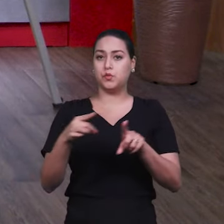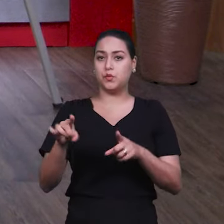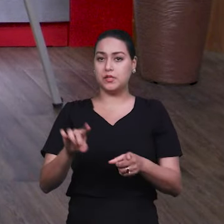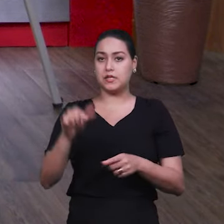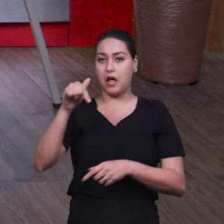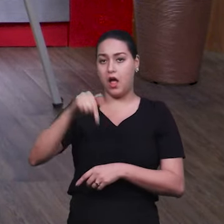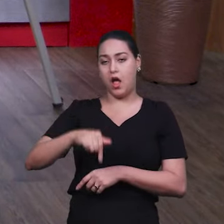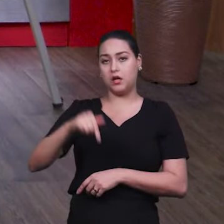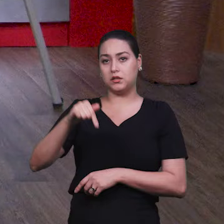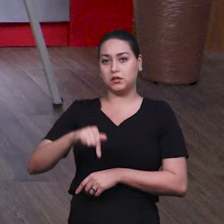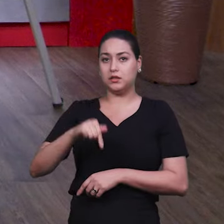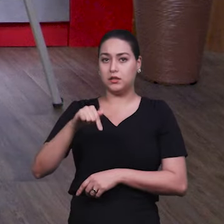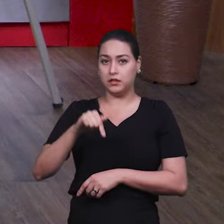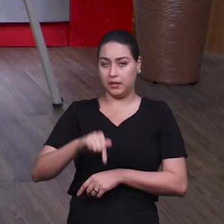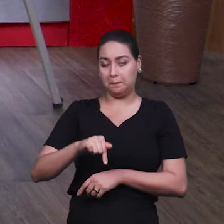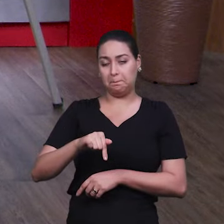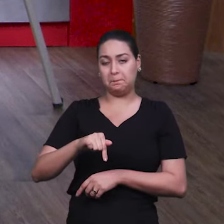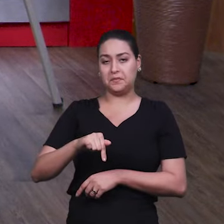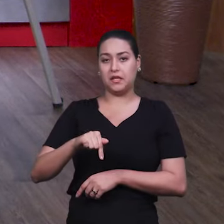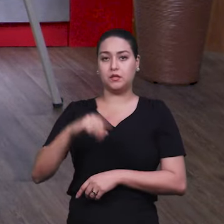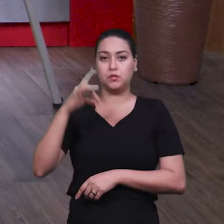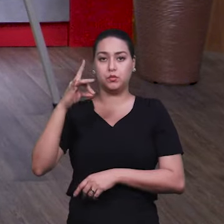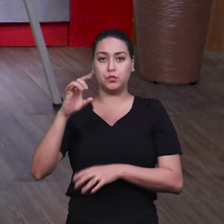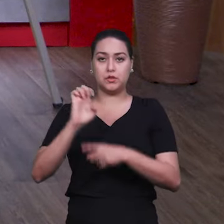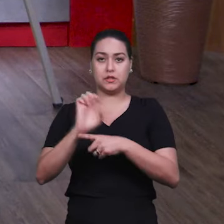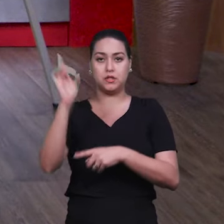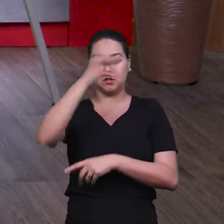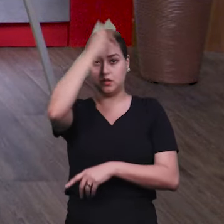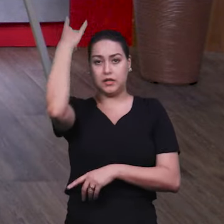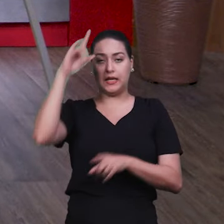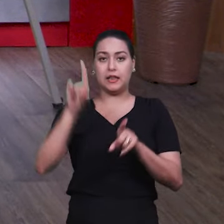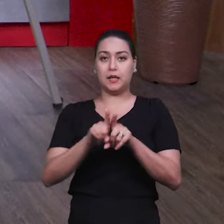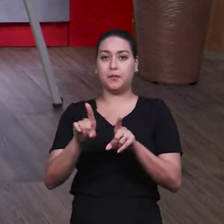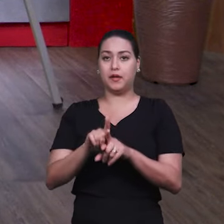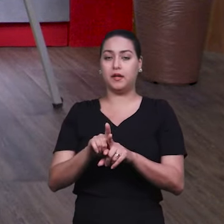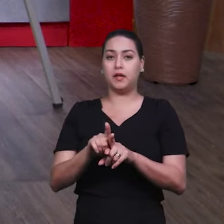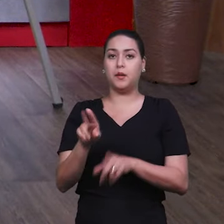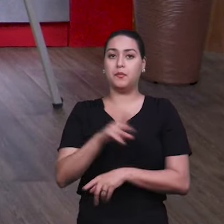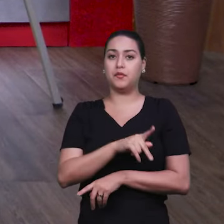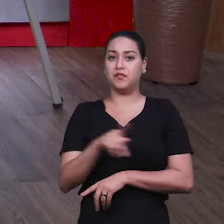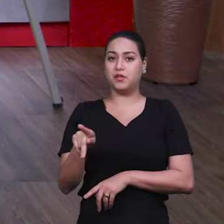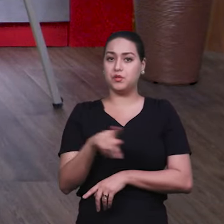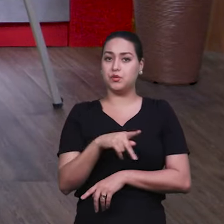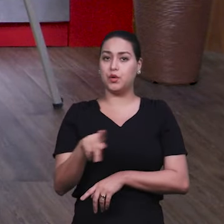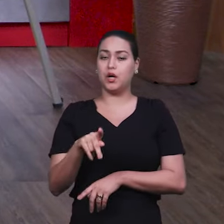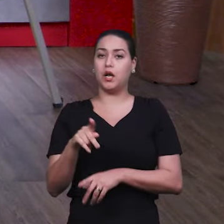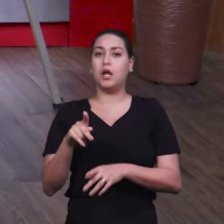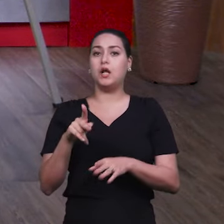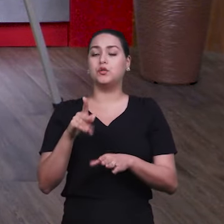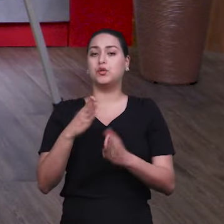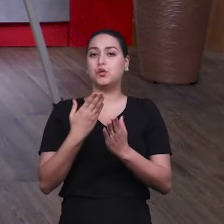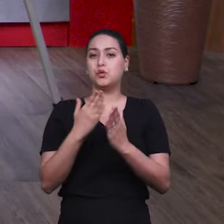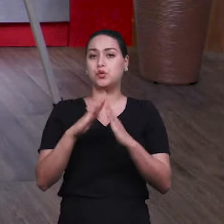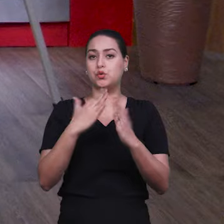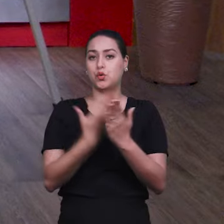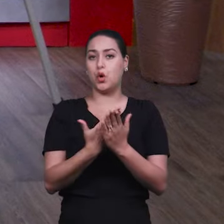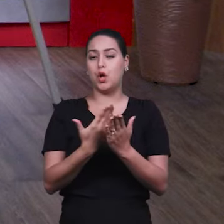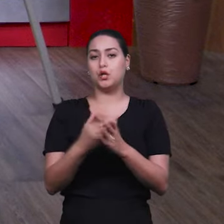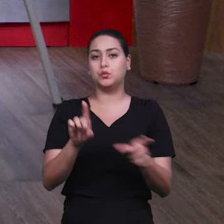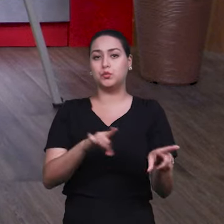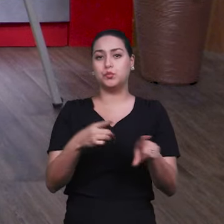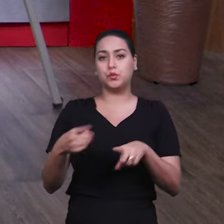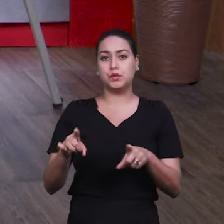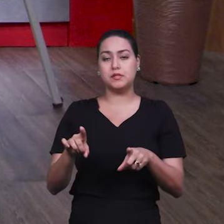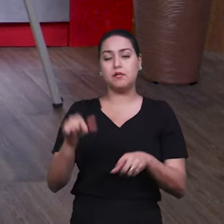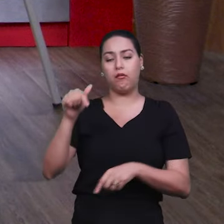Escola de Música, Gabriel Camargo. Dirige o quarteto feminino Celebrai, que um quarteto que apresenta,